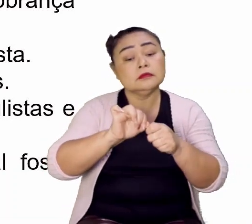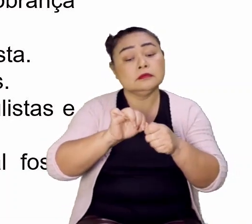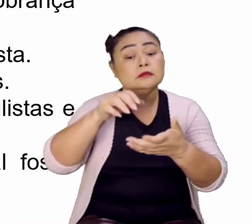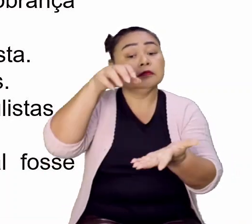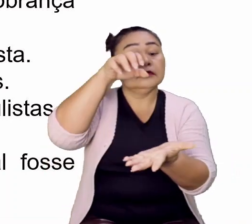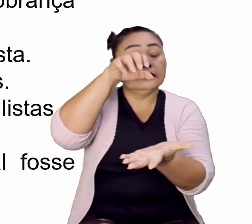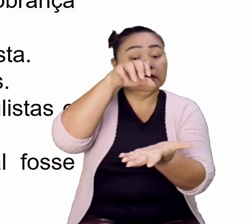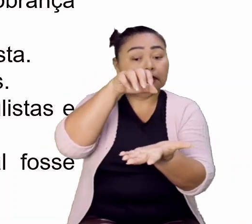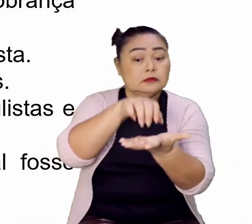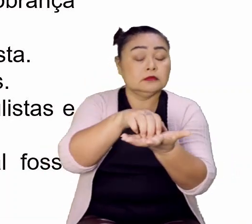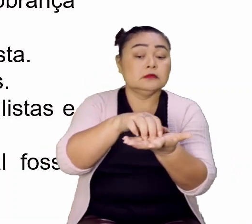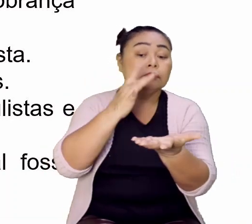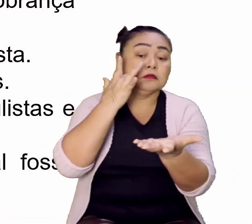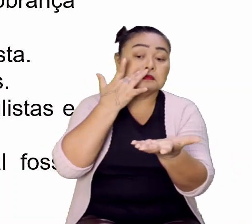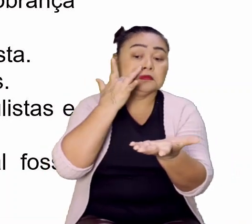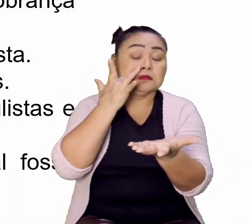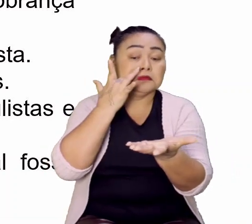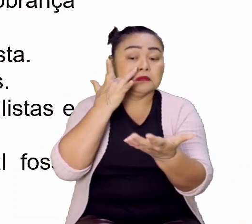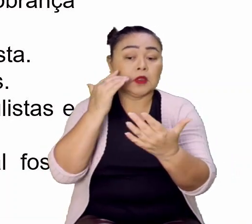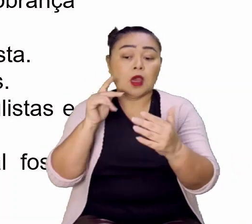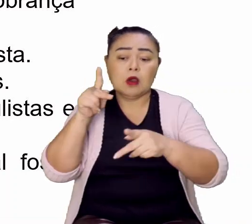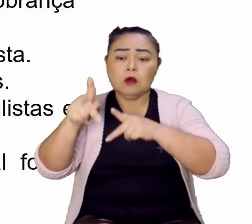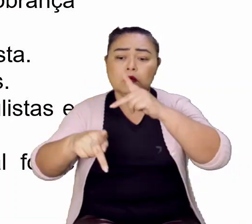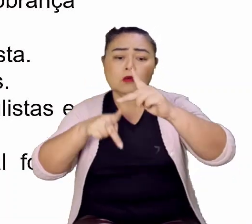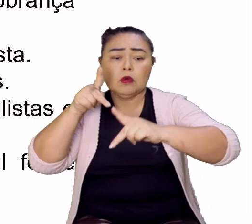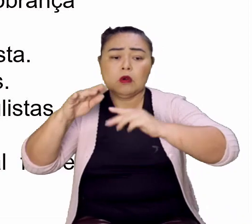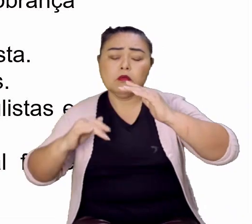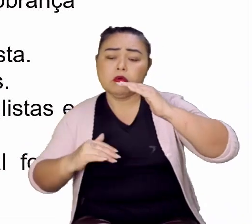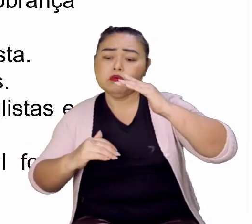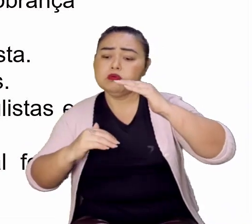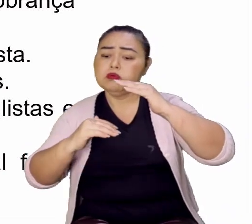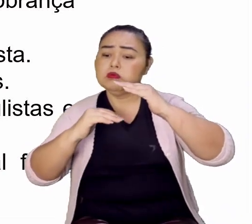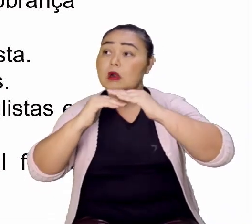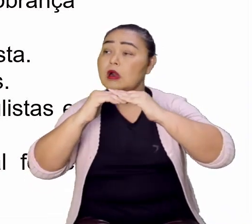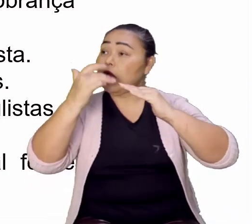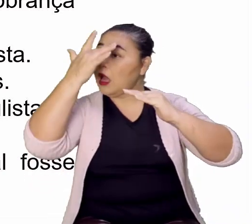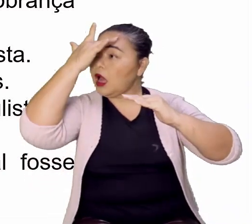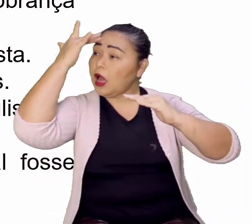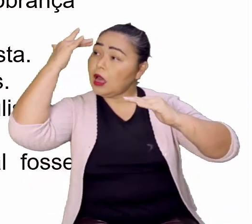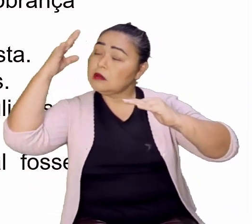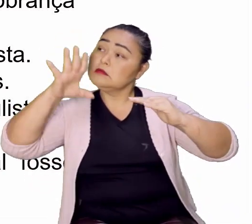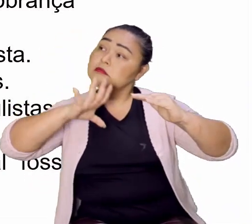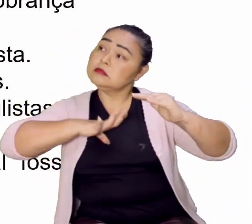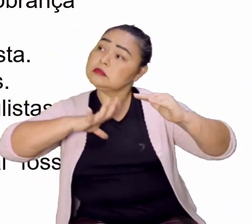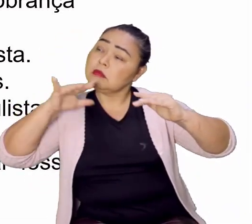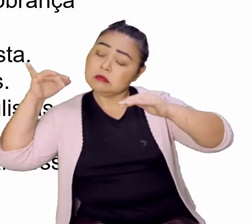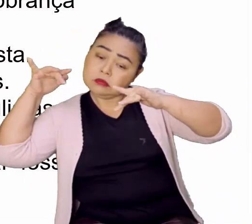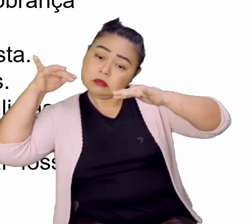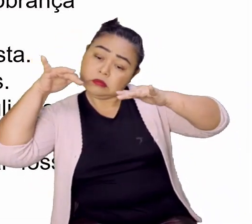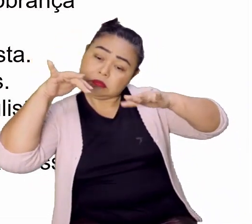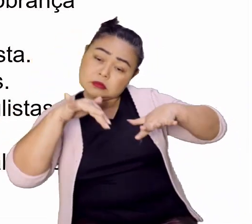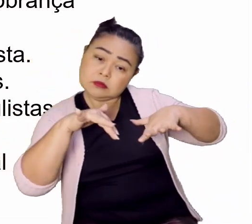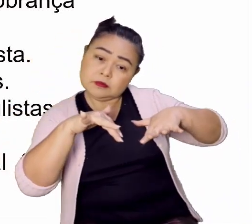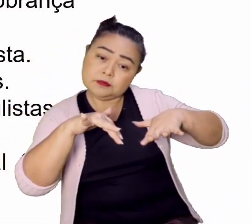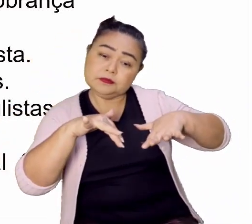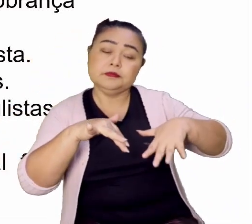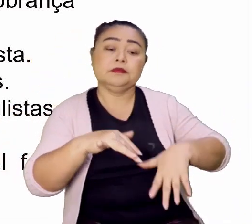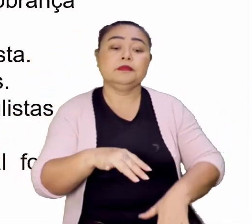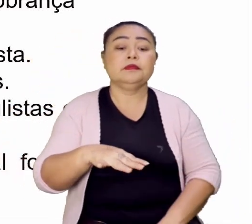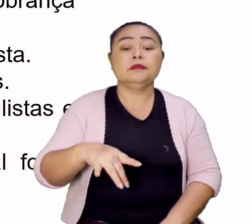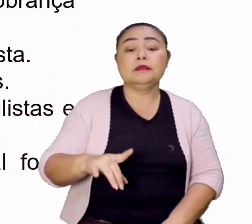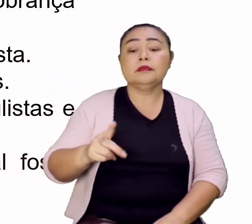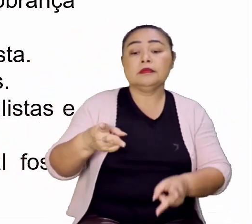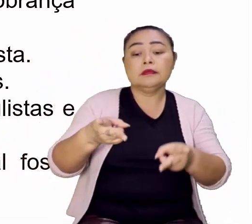a sede de ouro atingia a população do reino português. Isso levou a população que